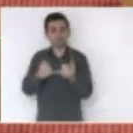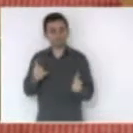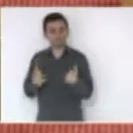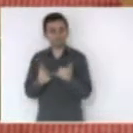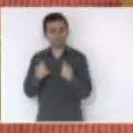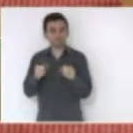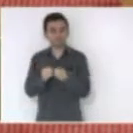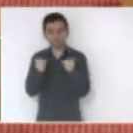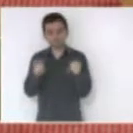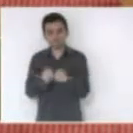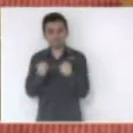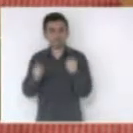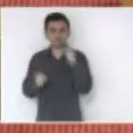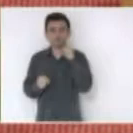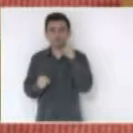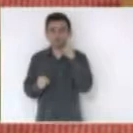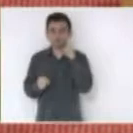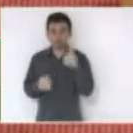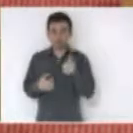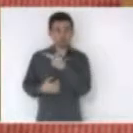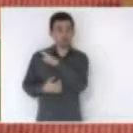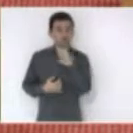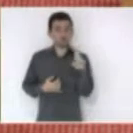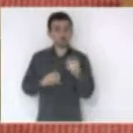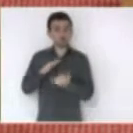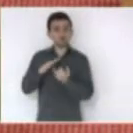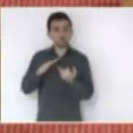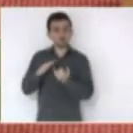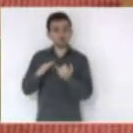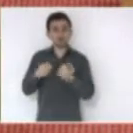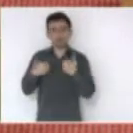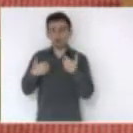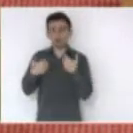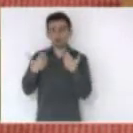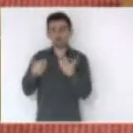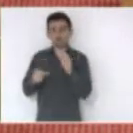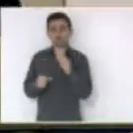os dias portanto em nome da indústria catarinense sim ao empréstimo